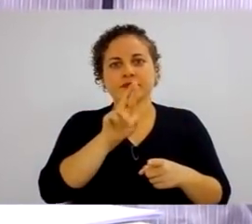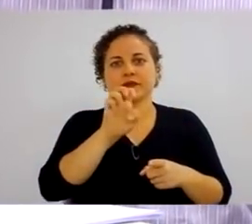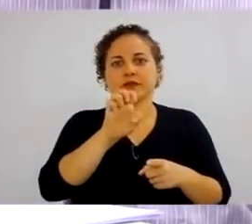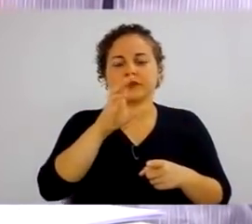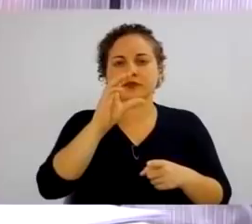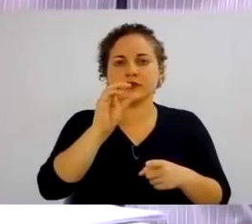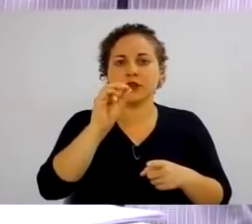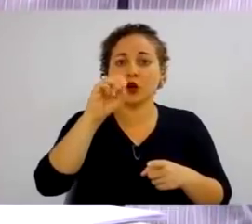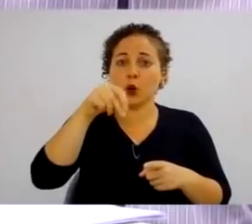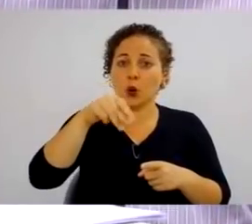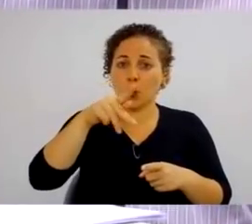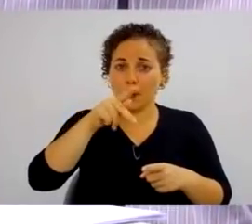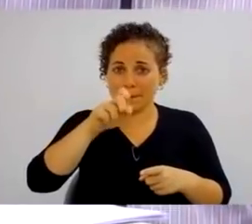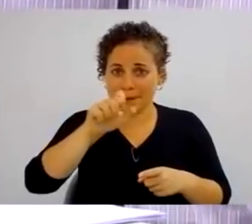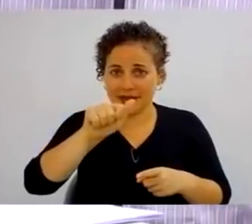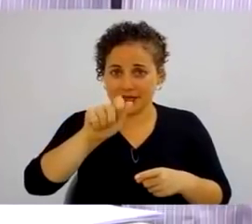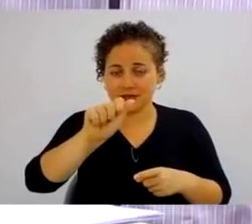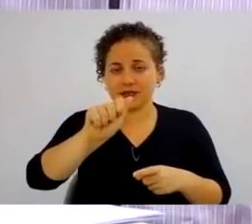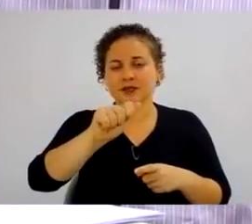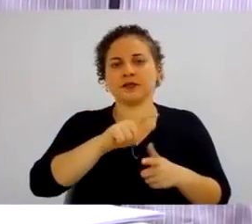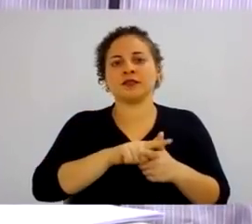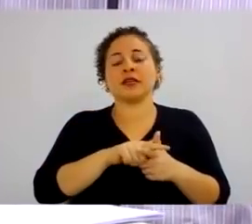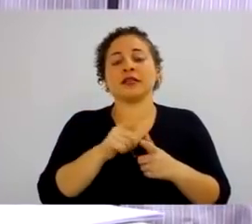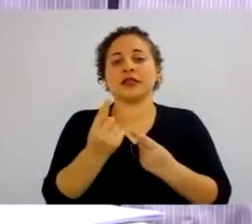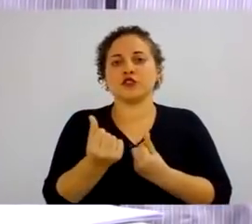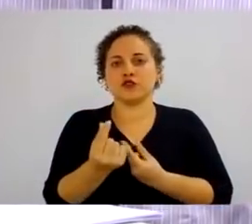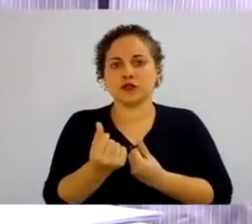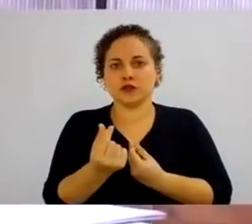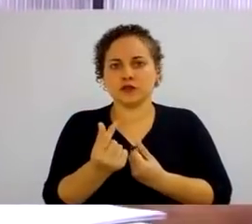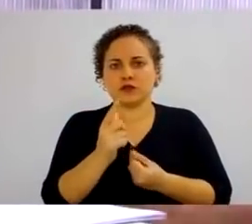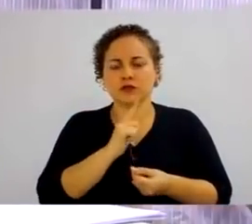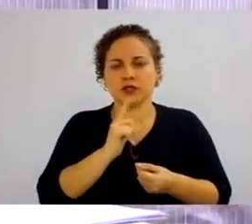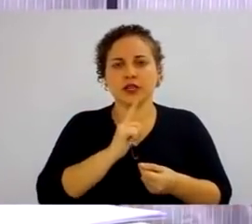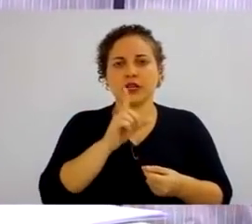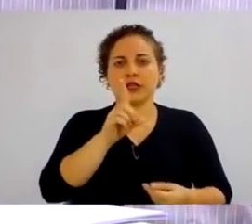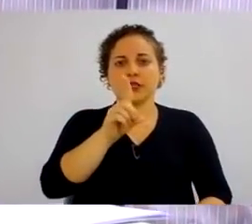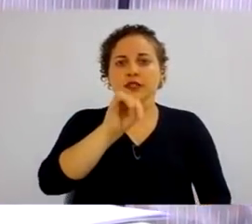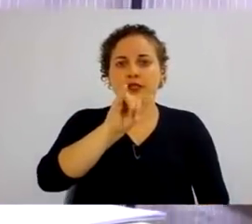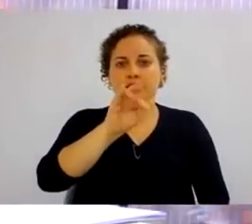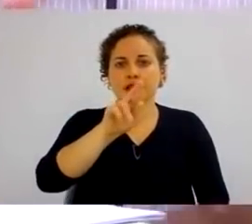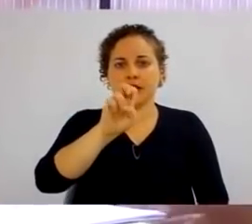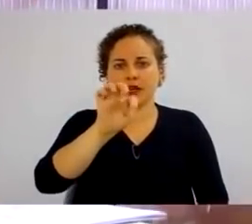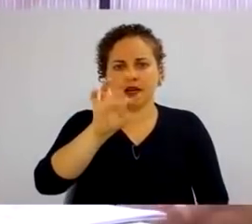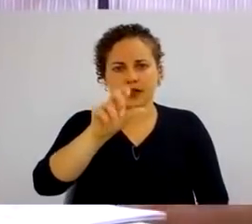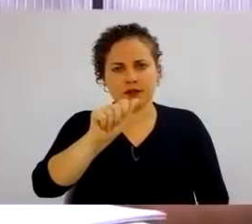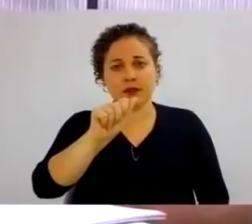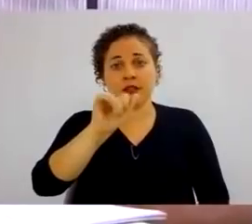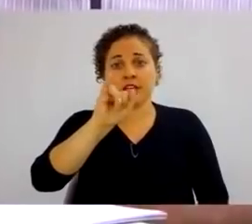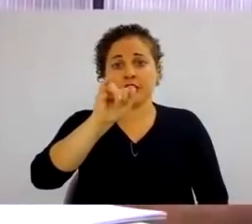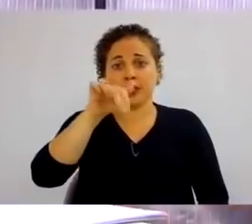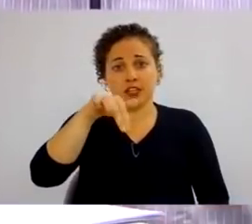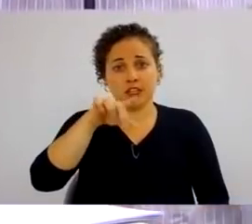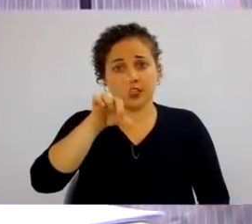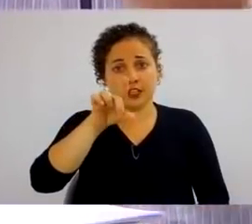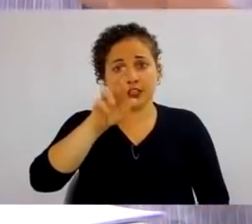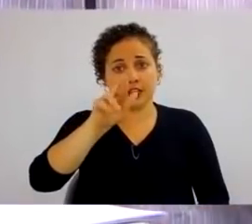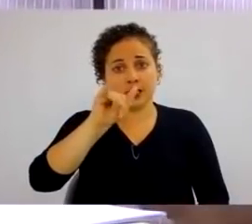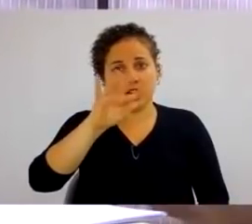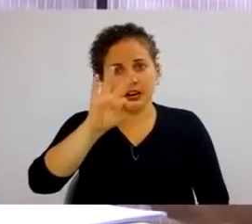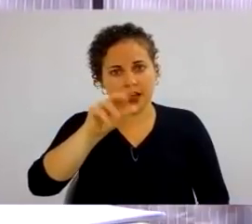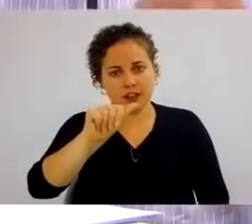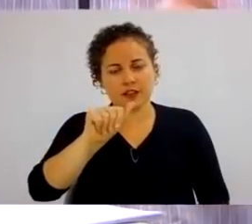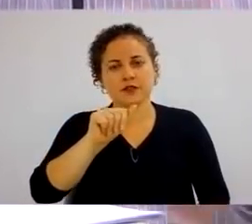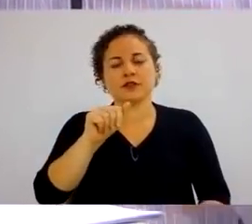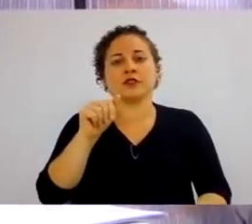As financeiras e as não financeiras. Nas financeiras, nós temos as diretas e as indiretas. Como assim? Direta é o